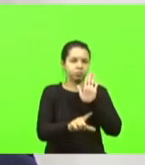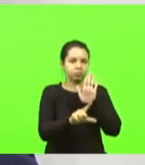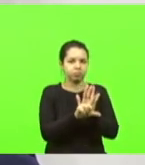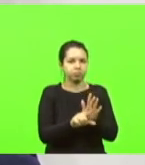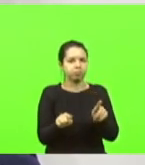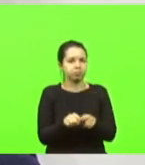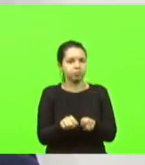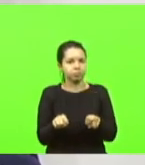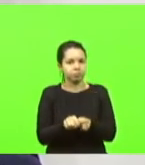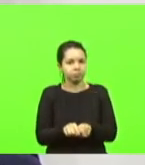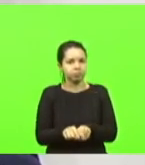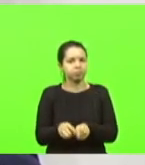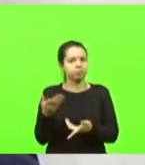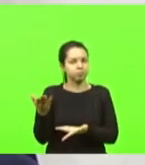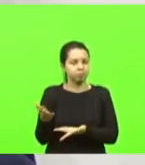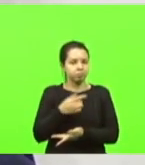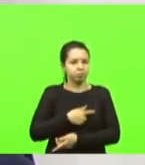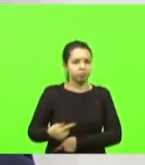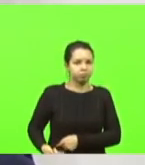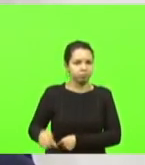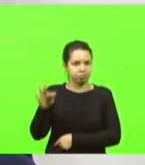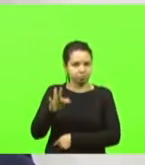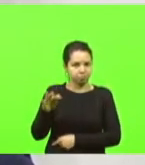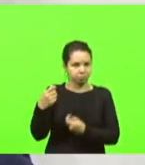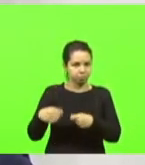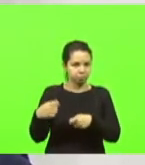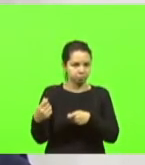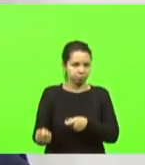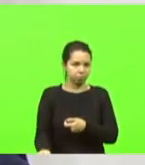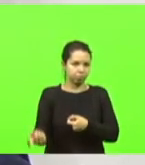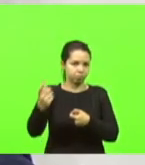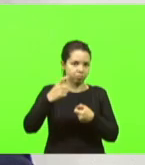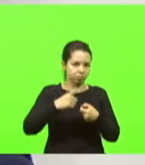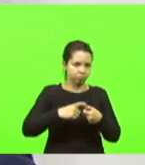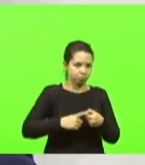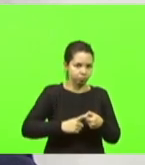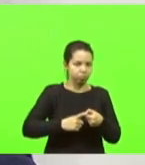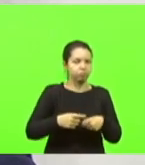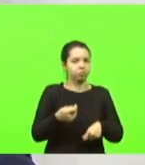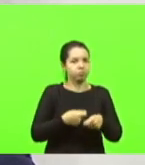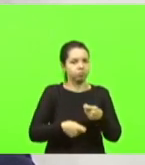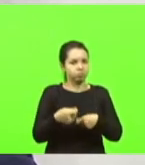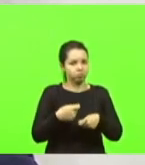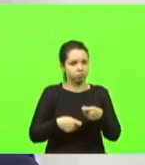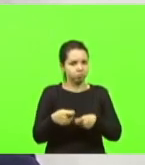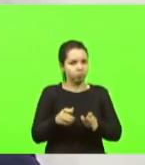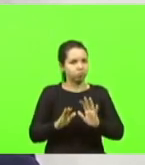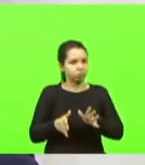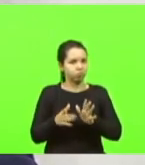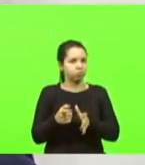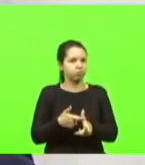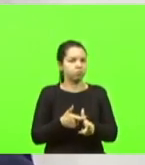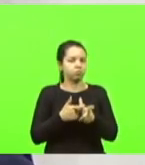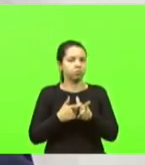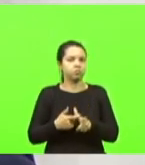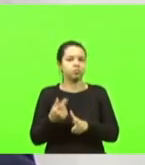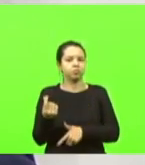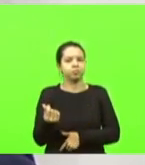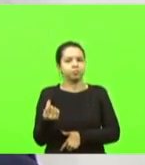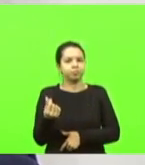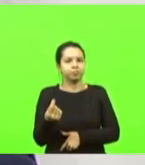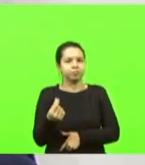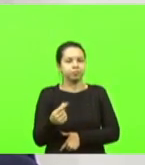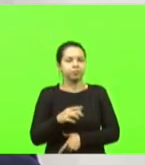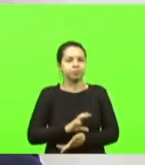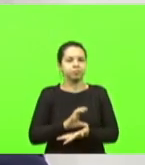União terá que devolver, quando dá renegociação da dívida, os recursos para